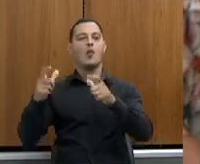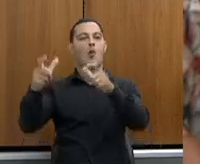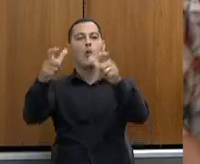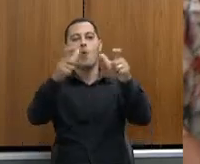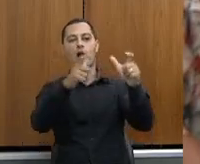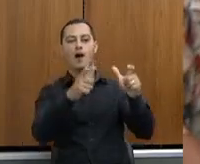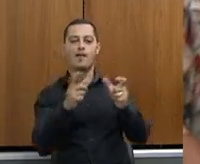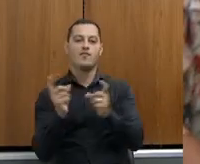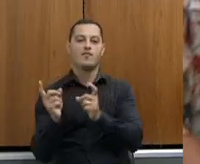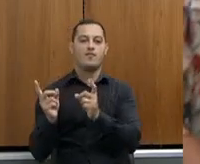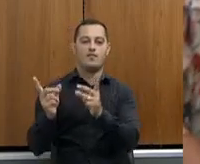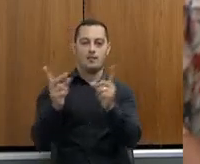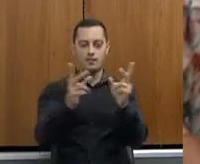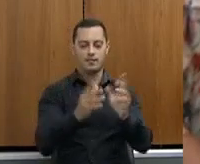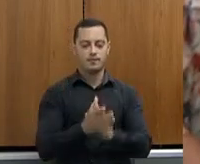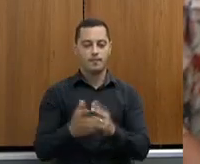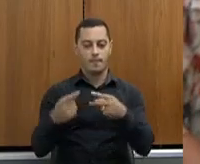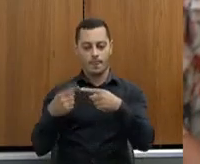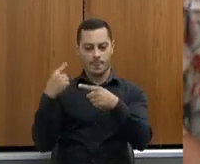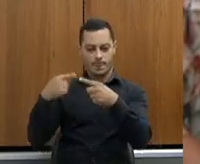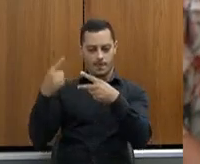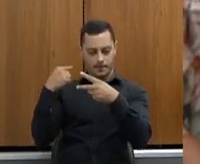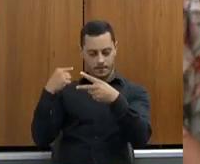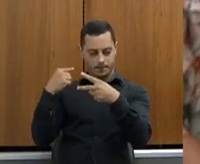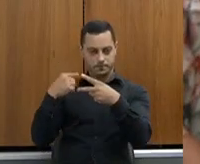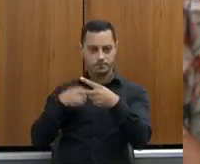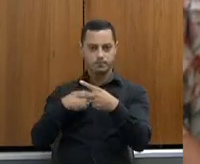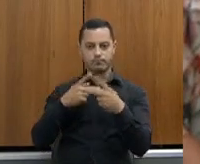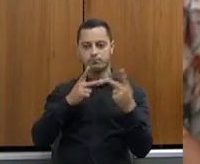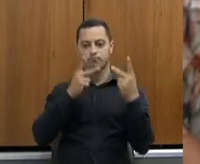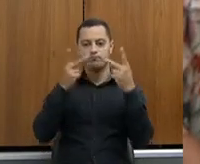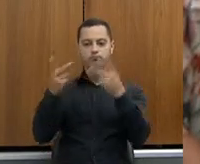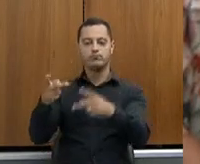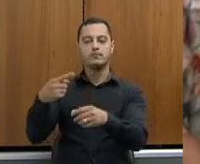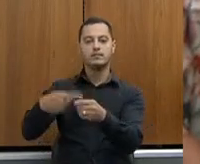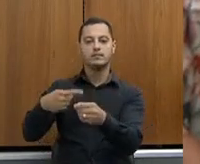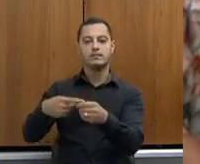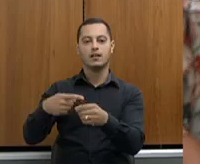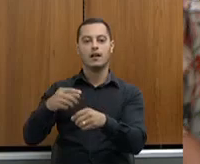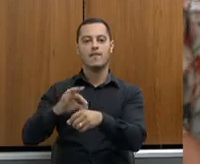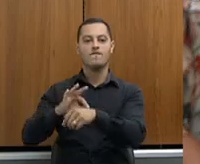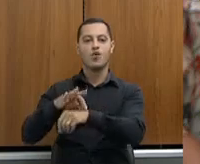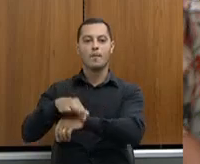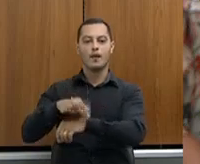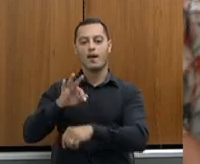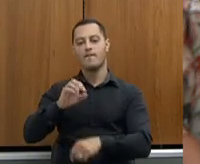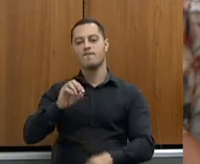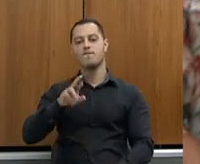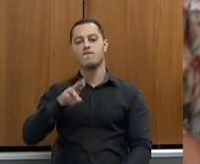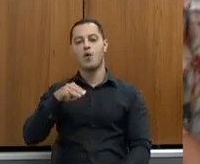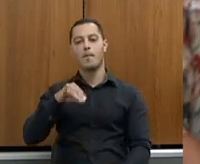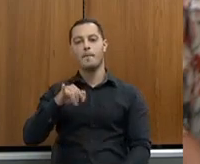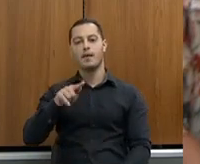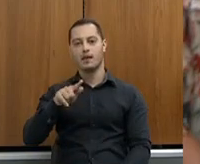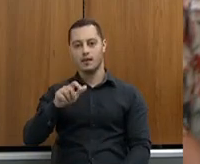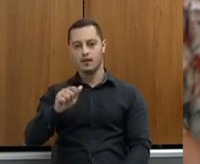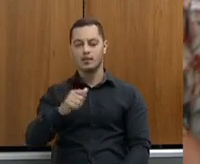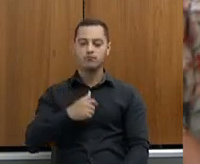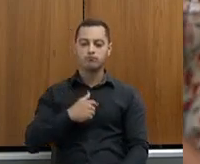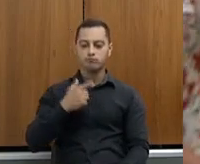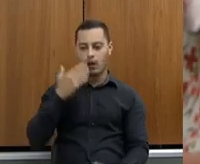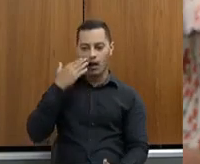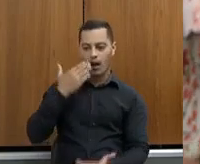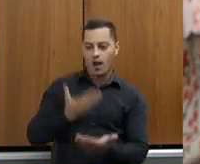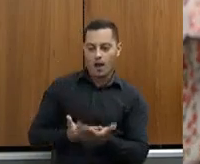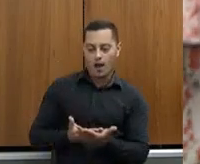visitei, há duas semanas atrás, o serviço de inspeção municipal de Formiga, município aqui nosso, onde eu fiquei encantado com o que